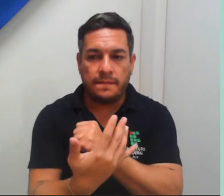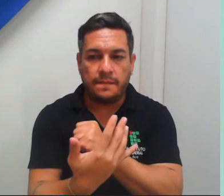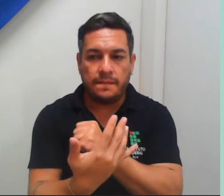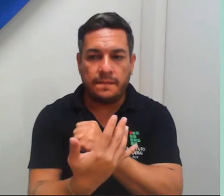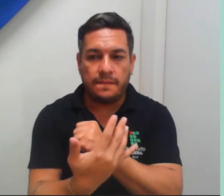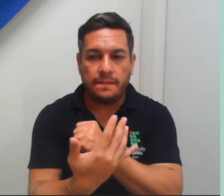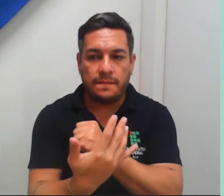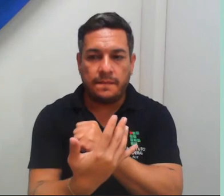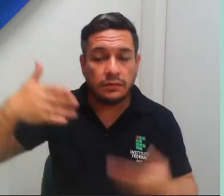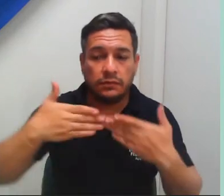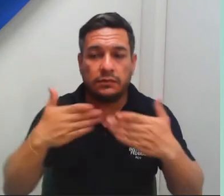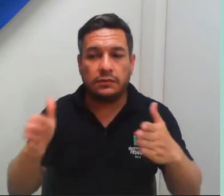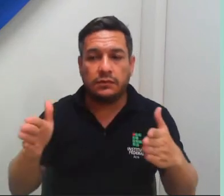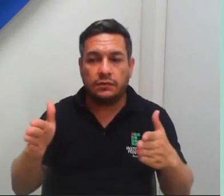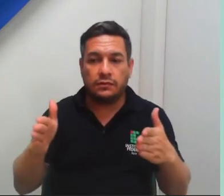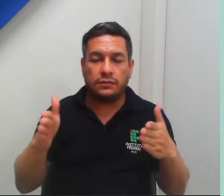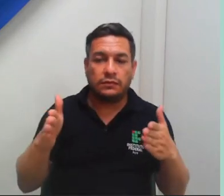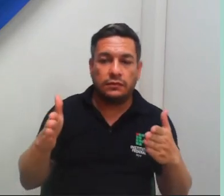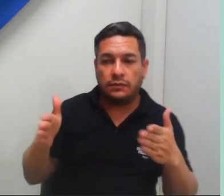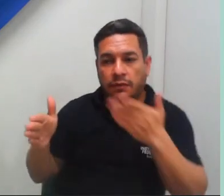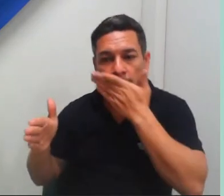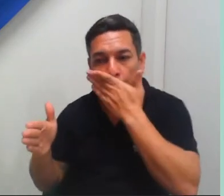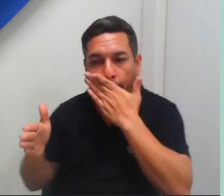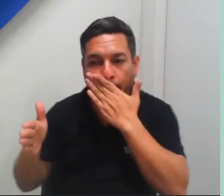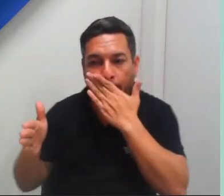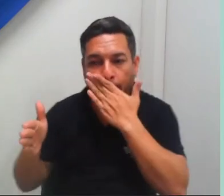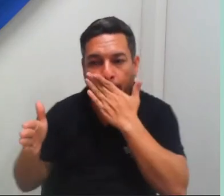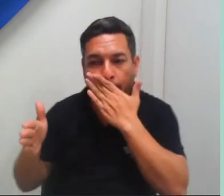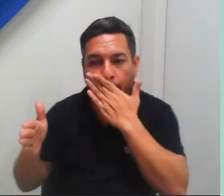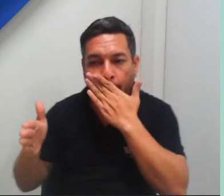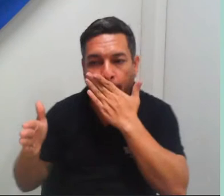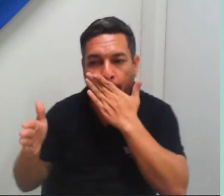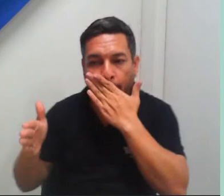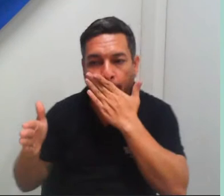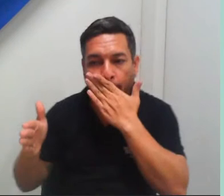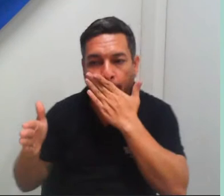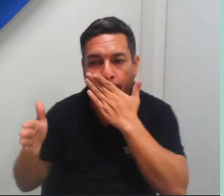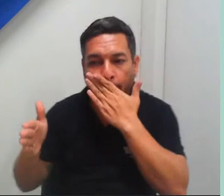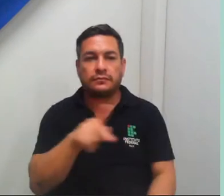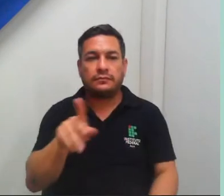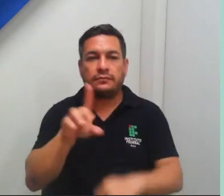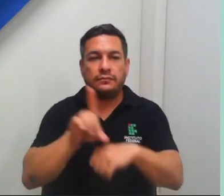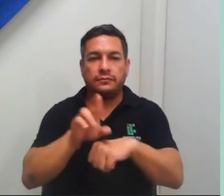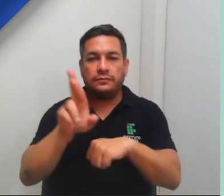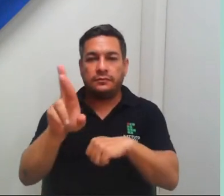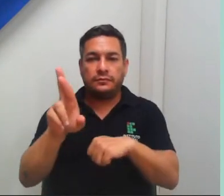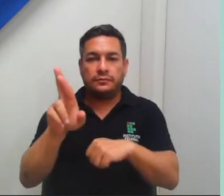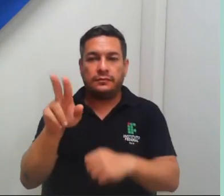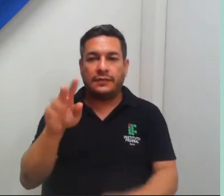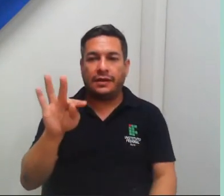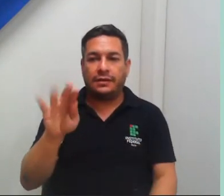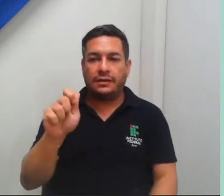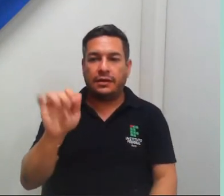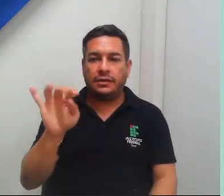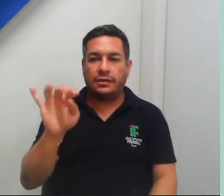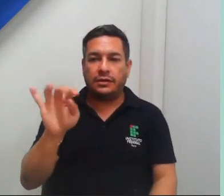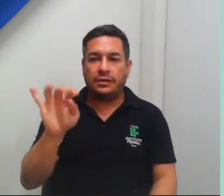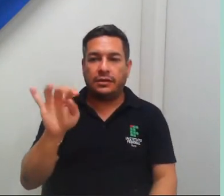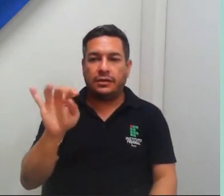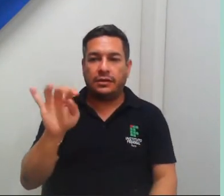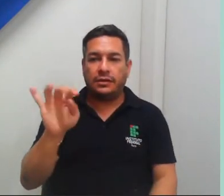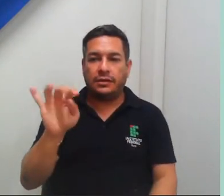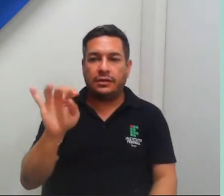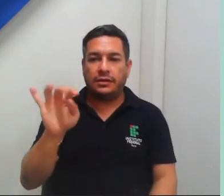abertura, nós convidamos a professora doutora Tatiane Loureiro, da